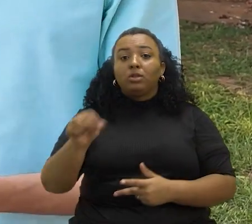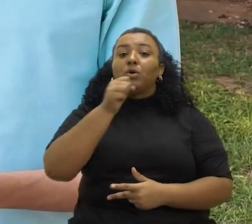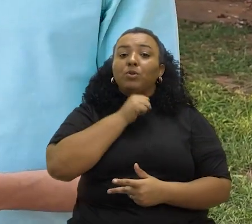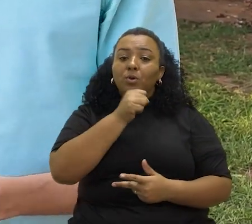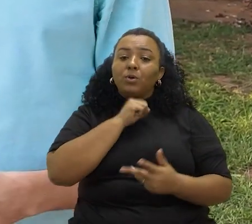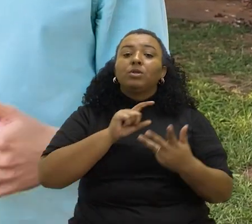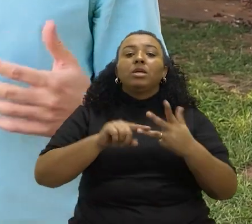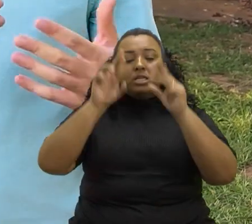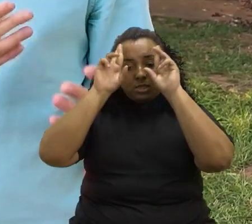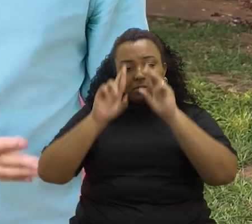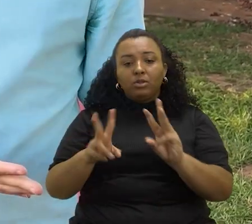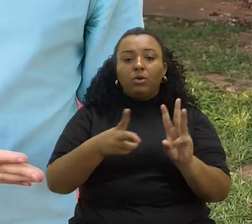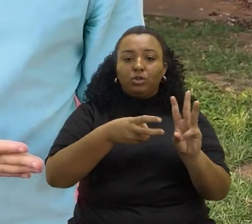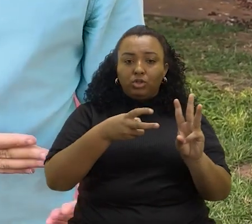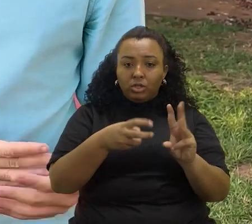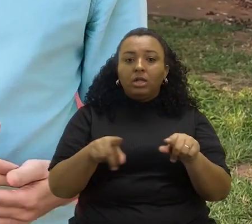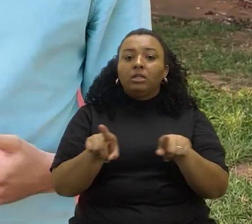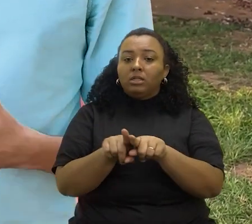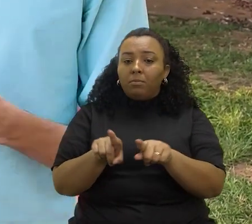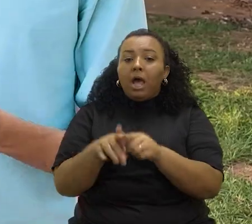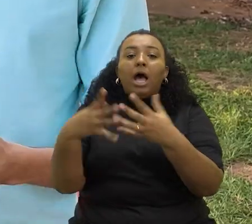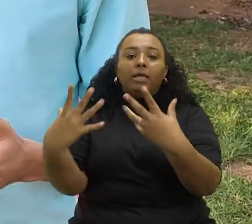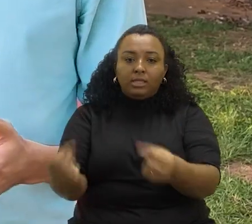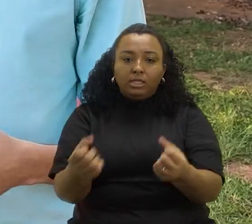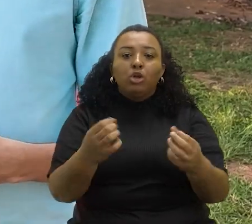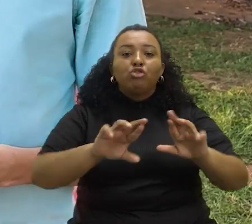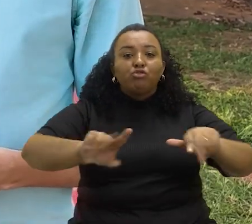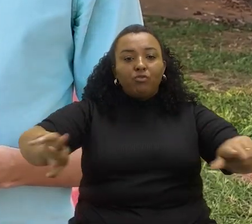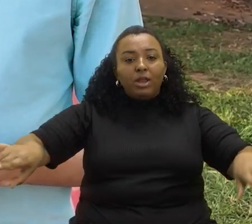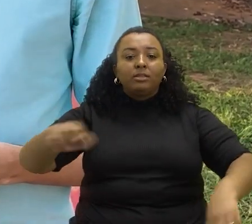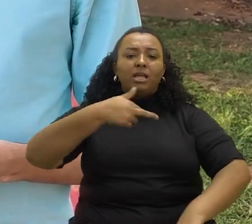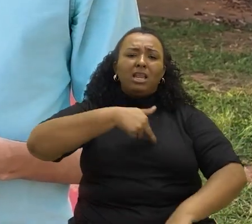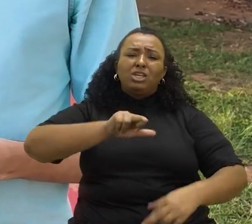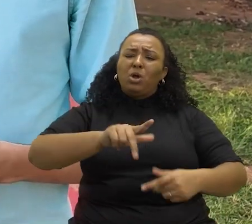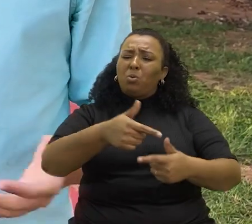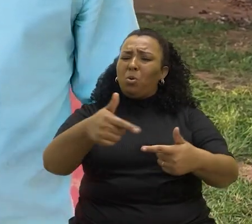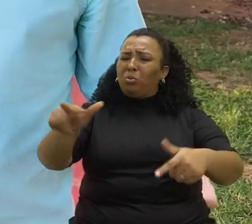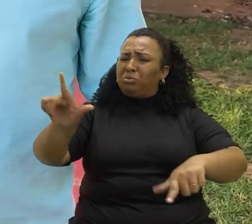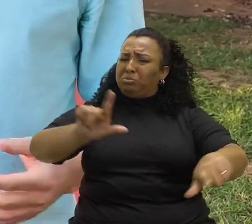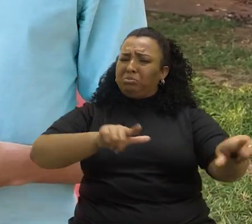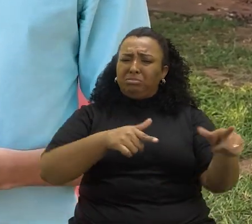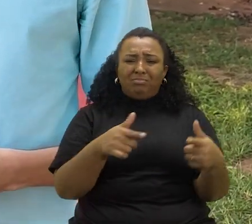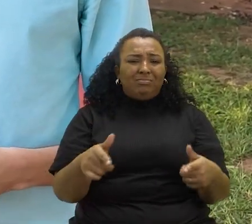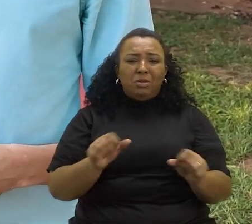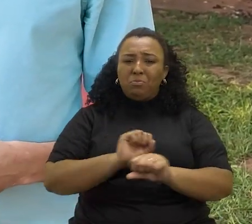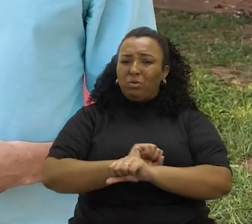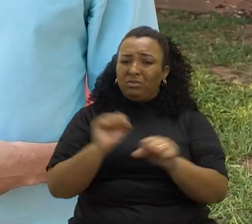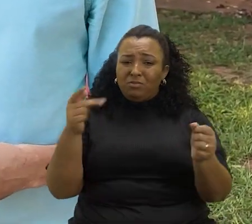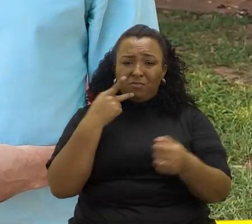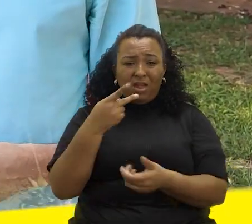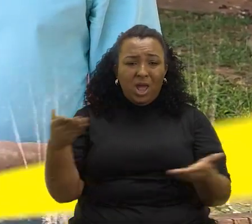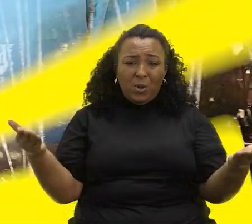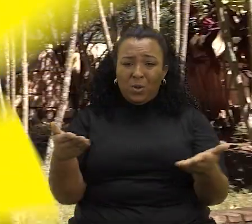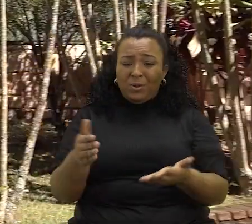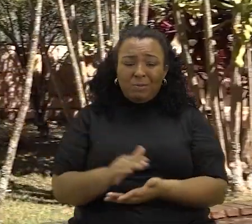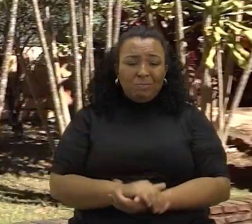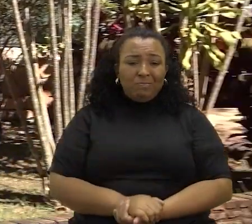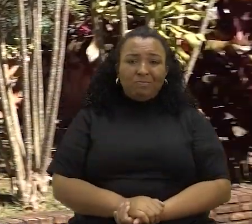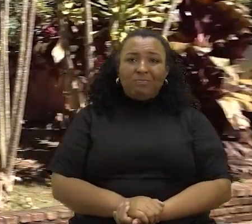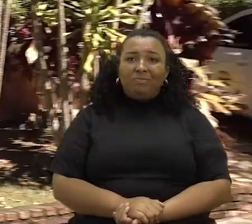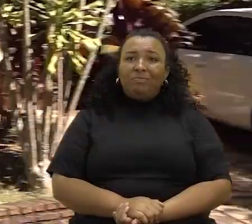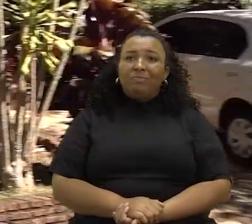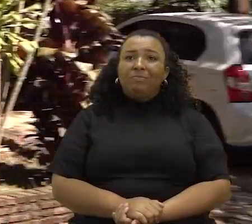respeito ao idoso, no respeito ao indígena, na tolerância às diferentes religiões e tantas outras coisas que não caberiam no programa só.